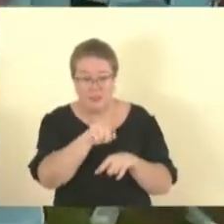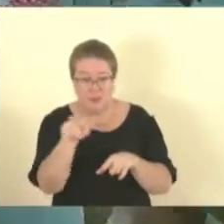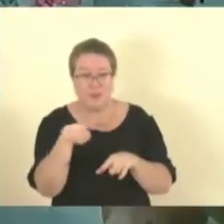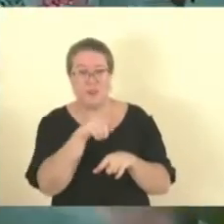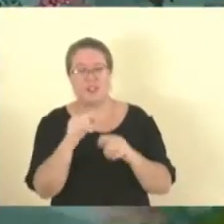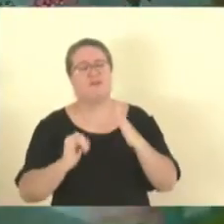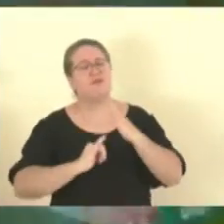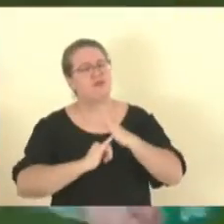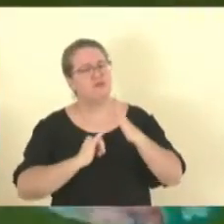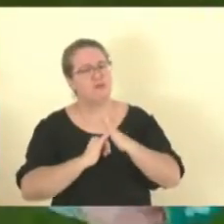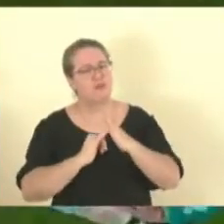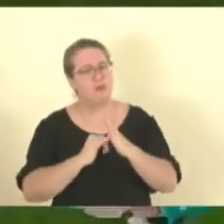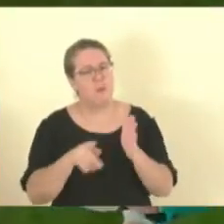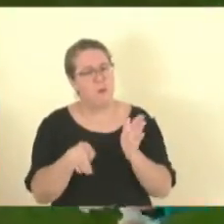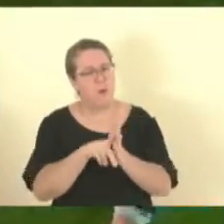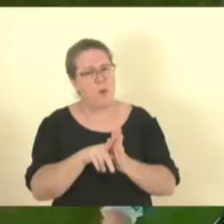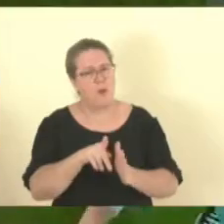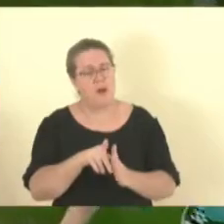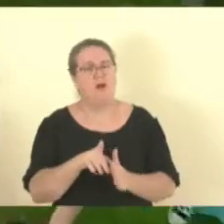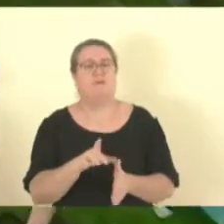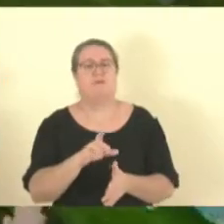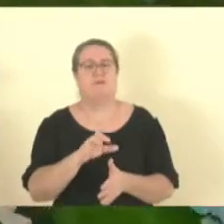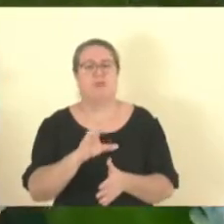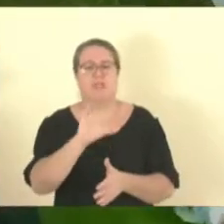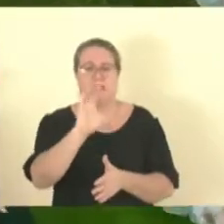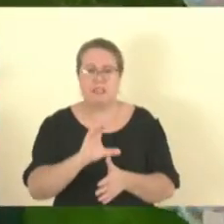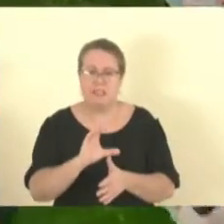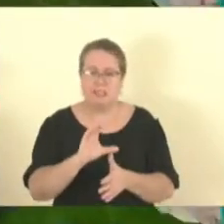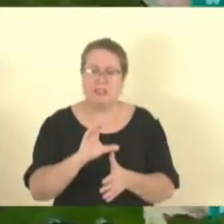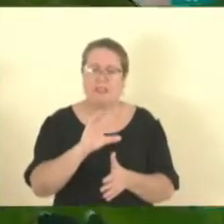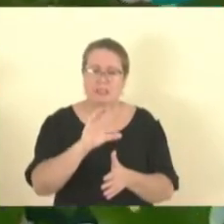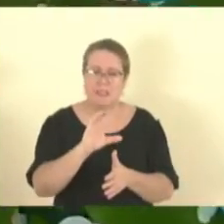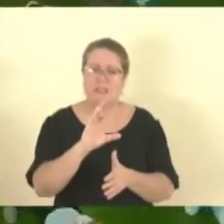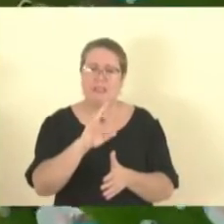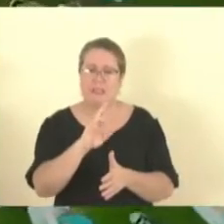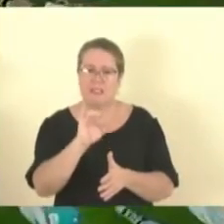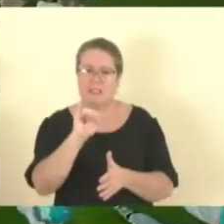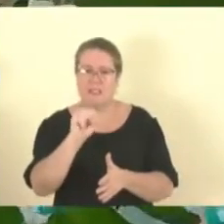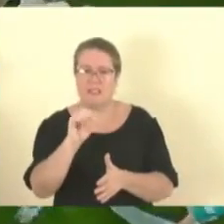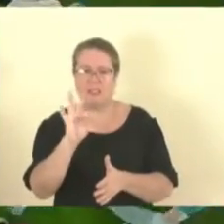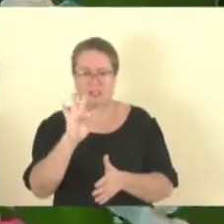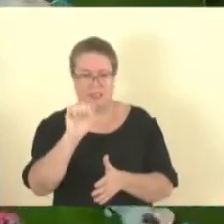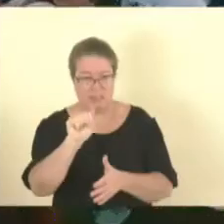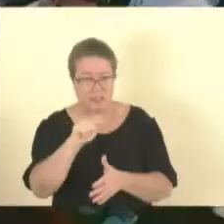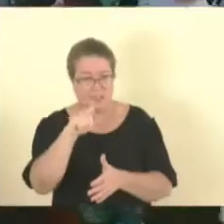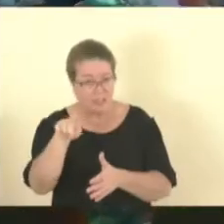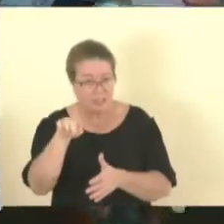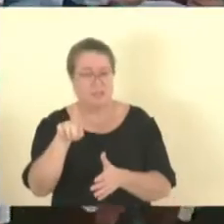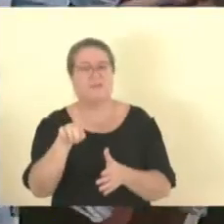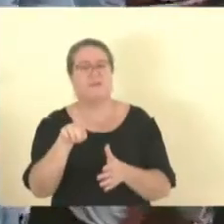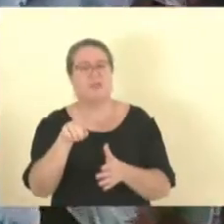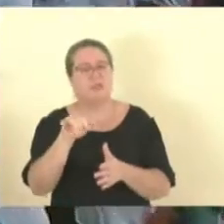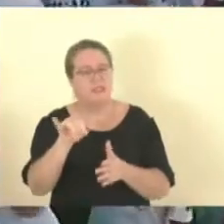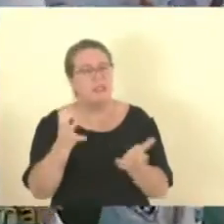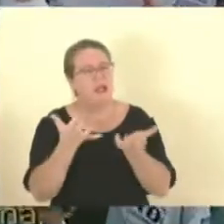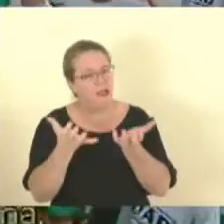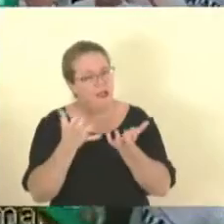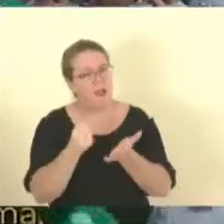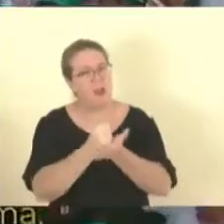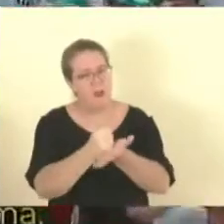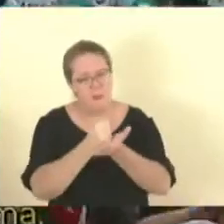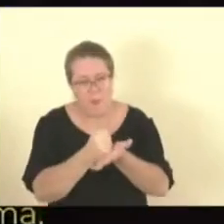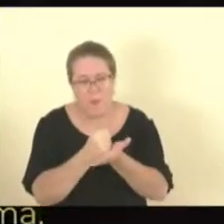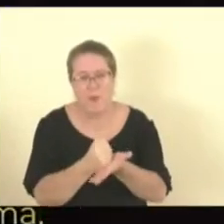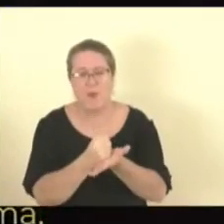você conhece alguém que tem uma instituição cristã e seja comprometida com a geração dos juniores e